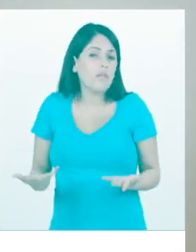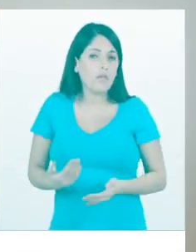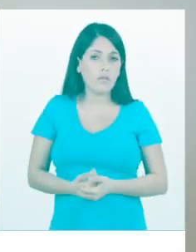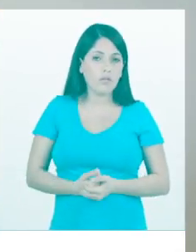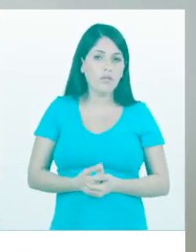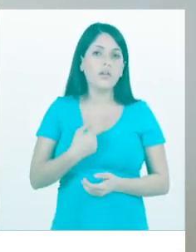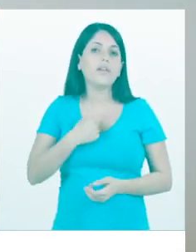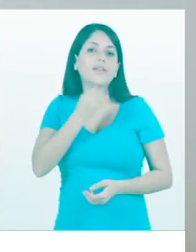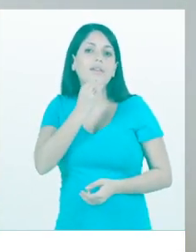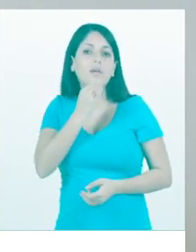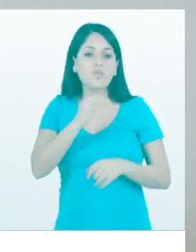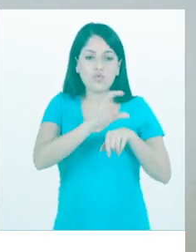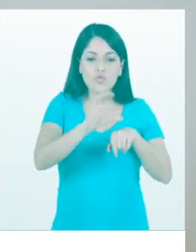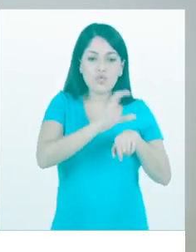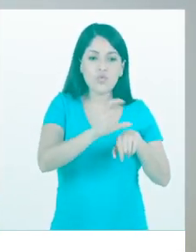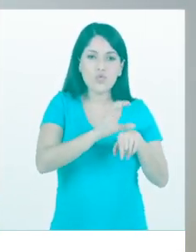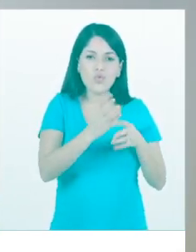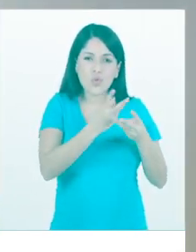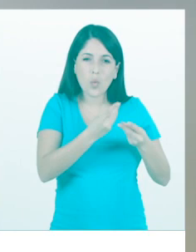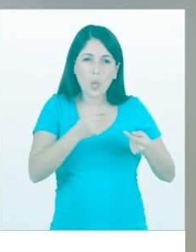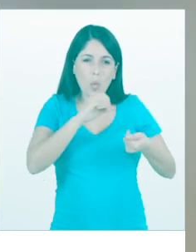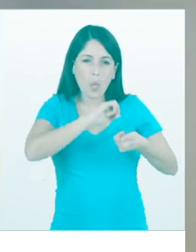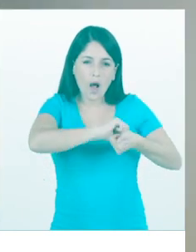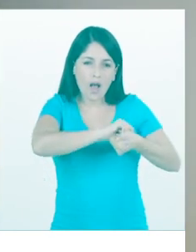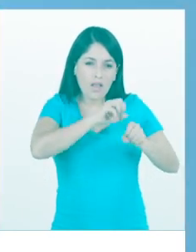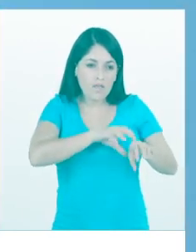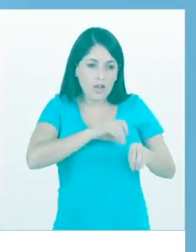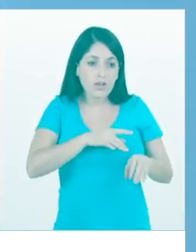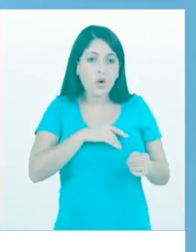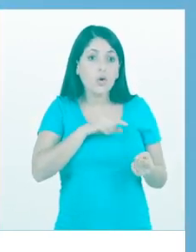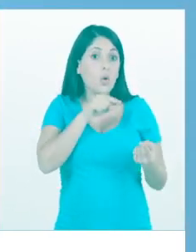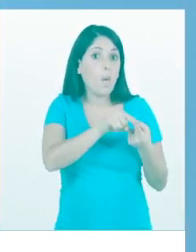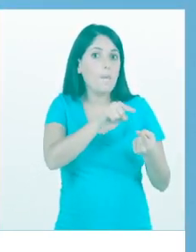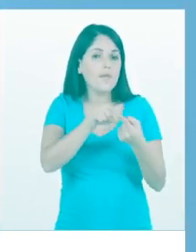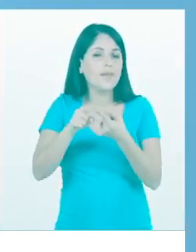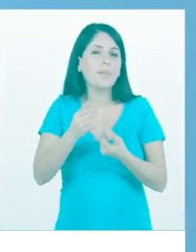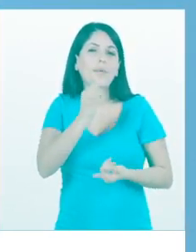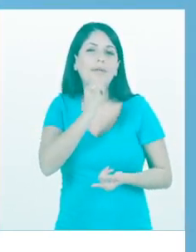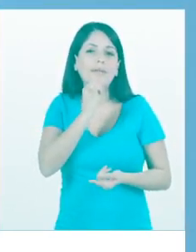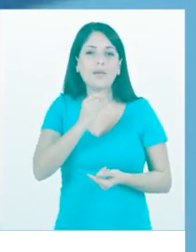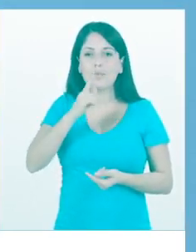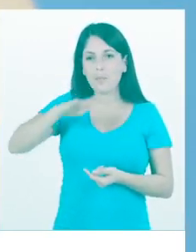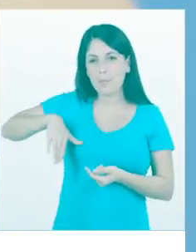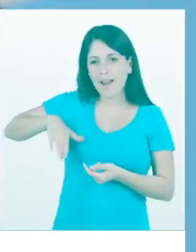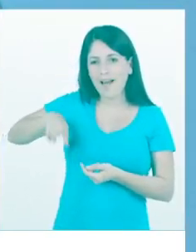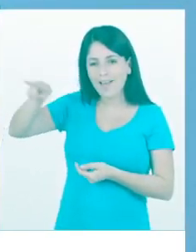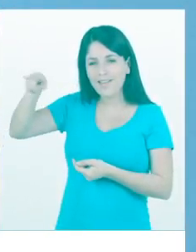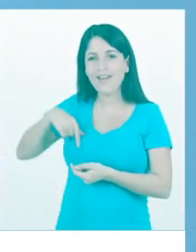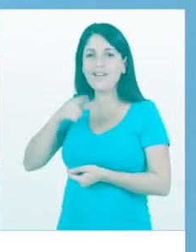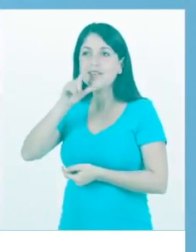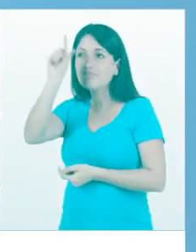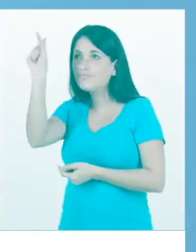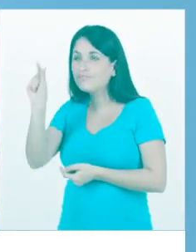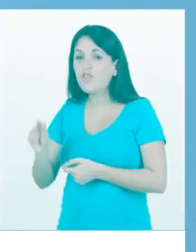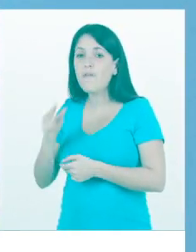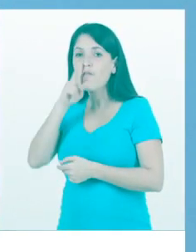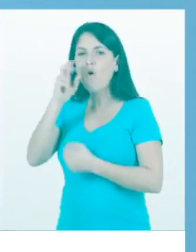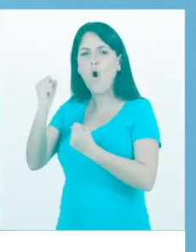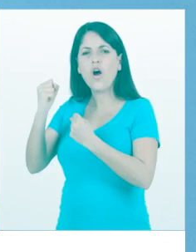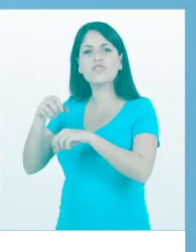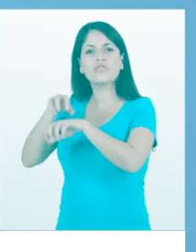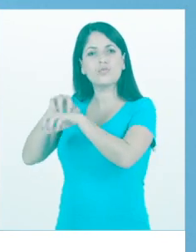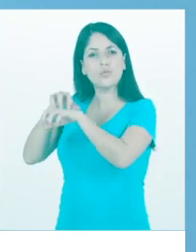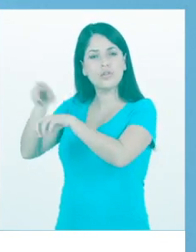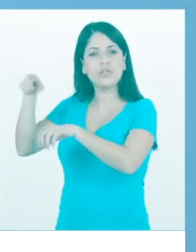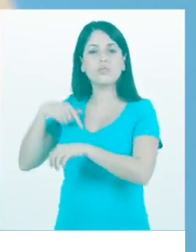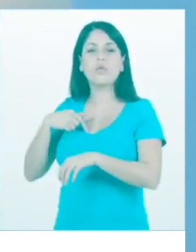assim, oferecer cursos de qualificação para essas vagas. Vou dar aqui alguns exemplos. O litoral de São Paulo é forte